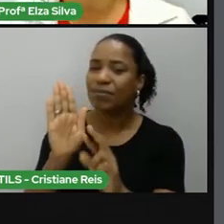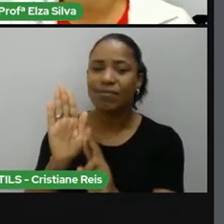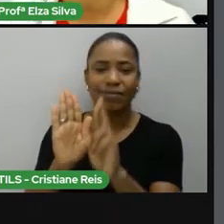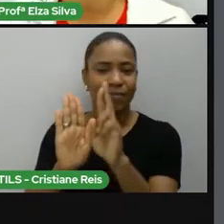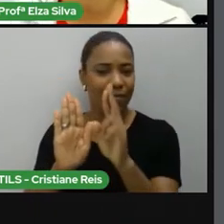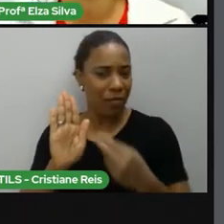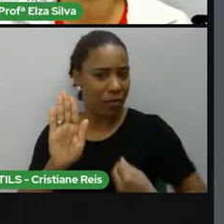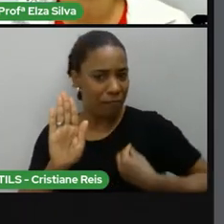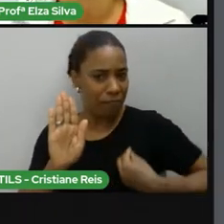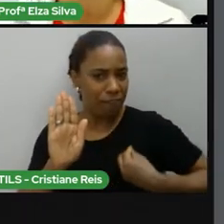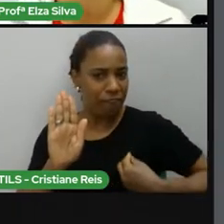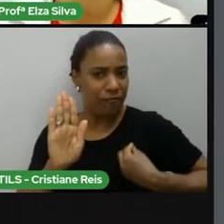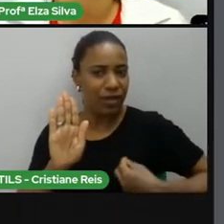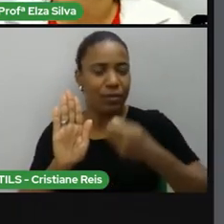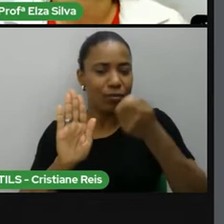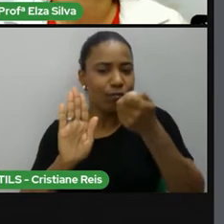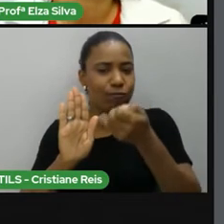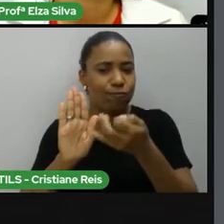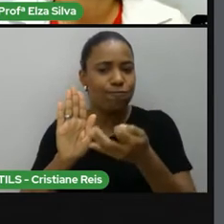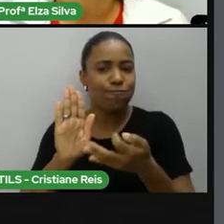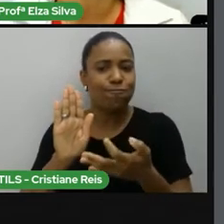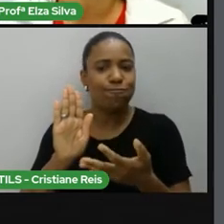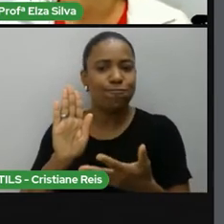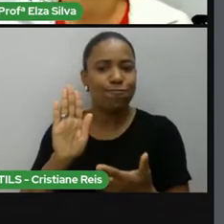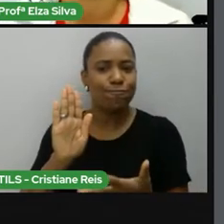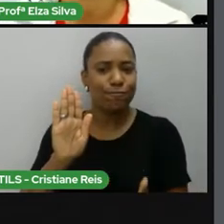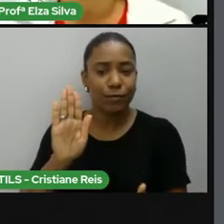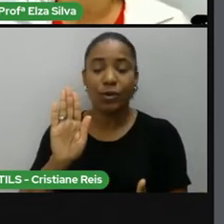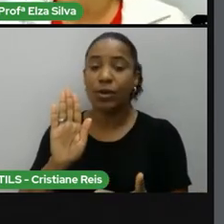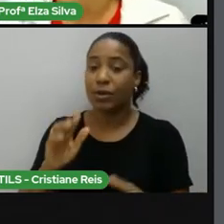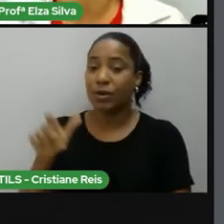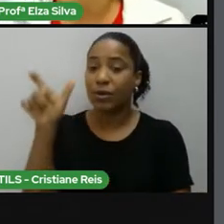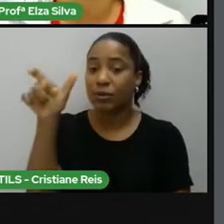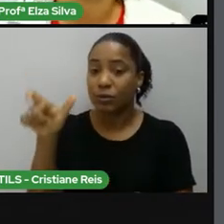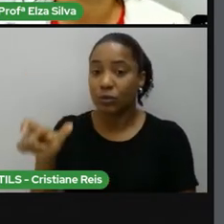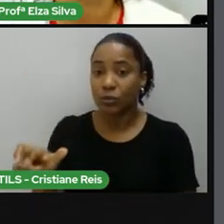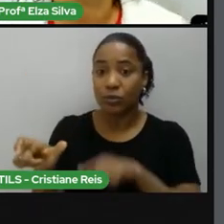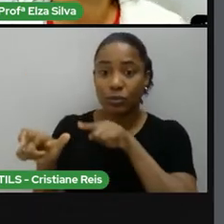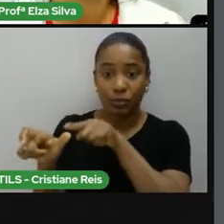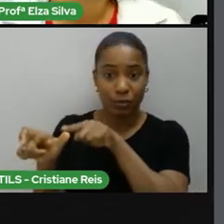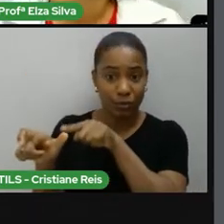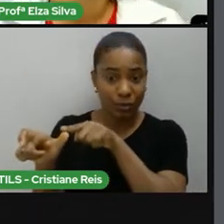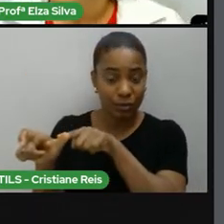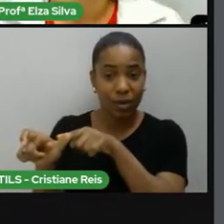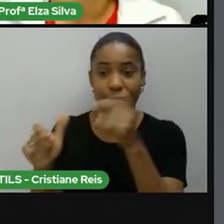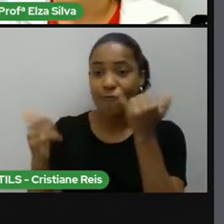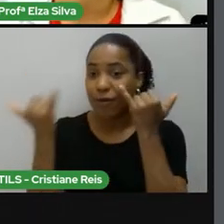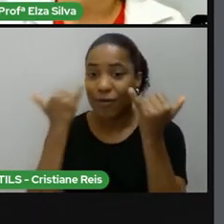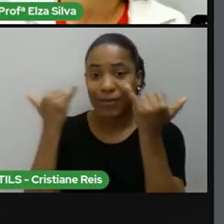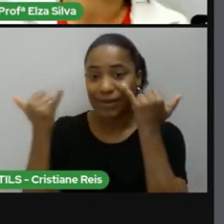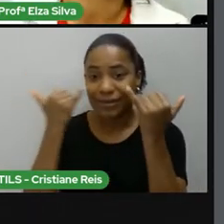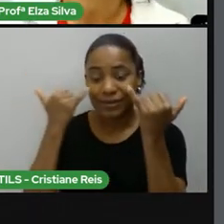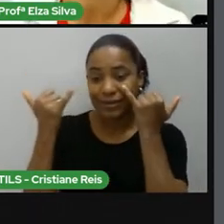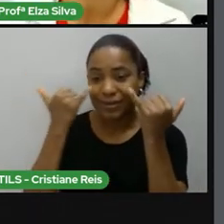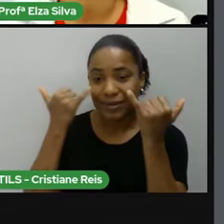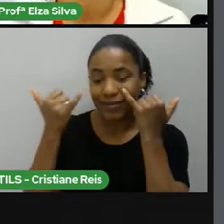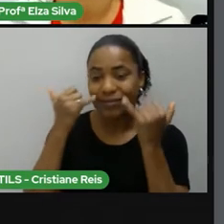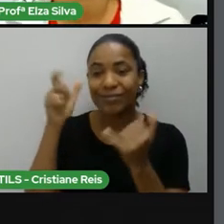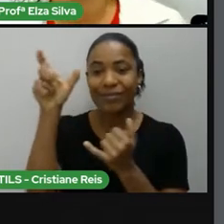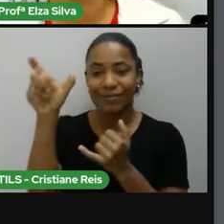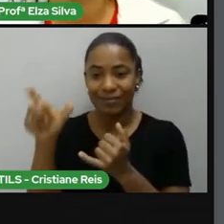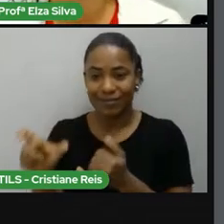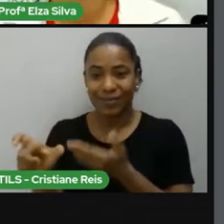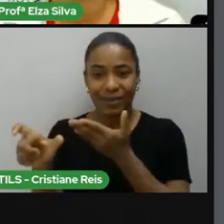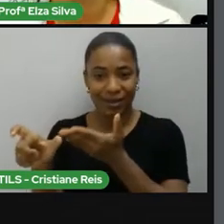sempre informando para o leitor tudo aquilo, ou quase tudo aquilo, que o biografado ou a